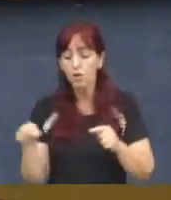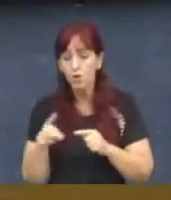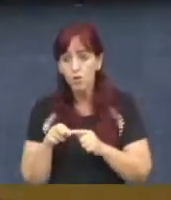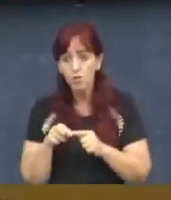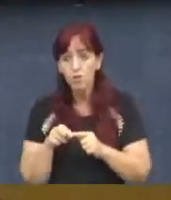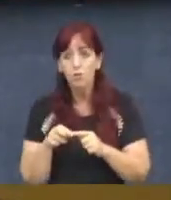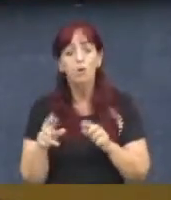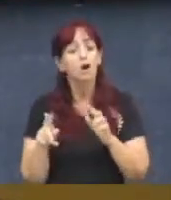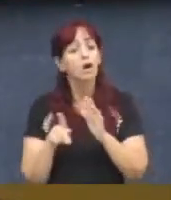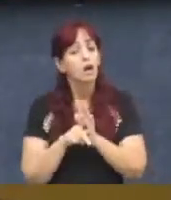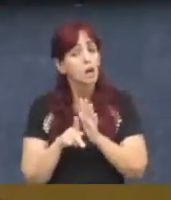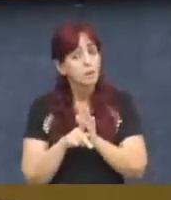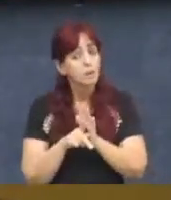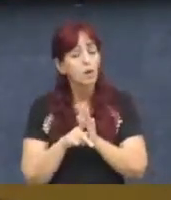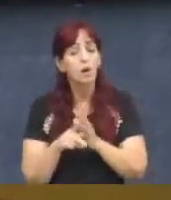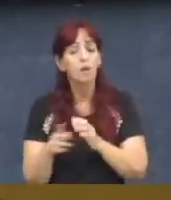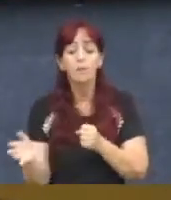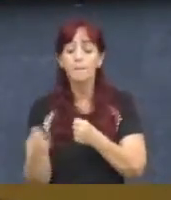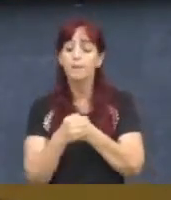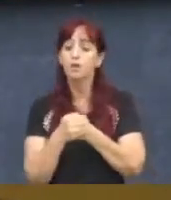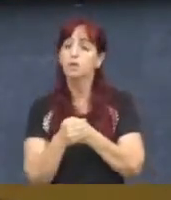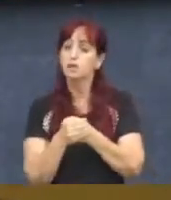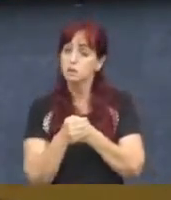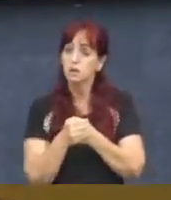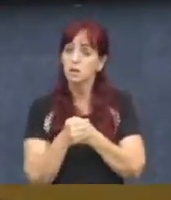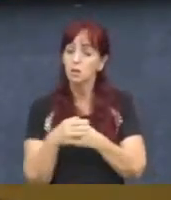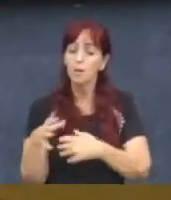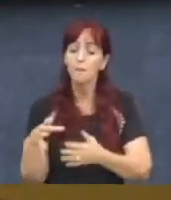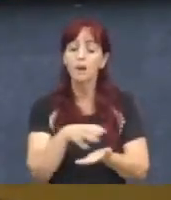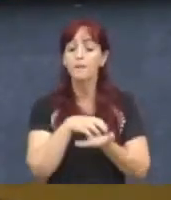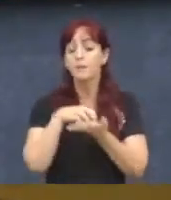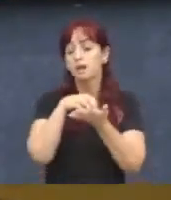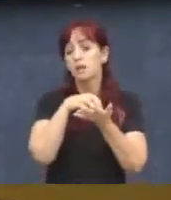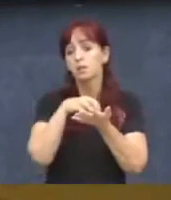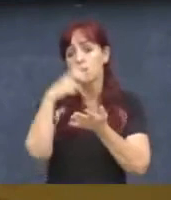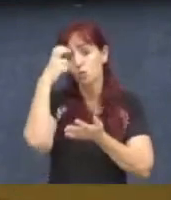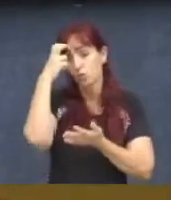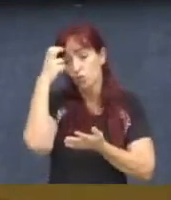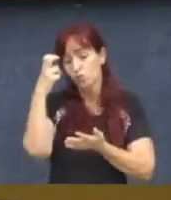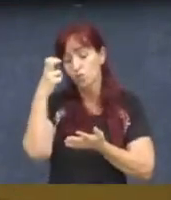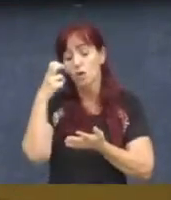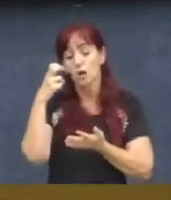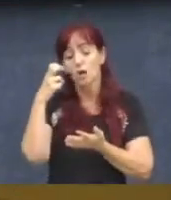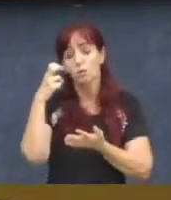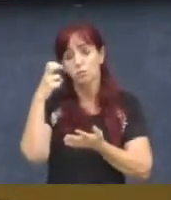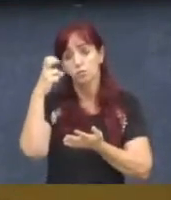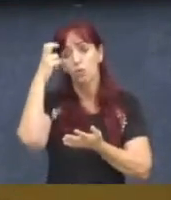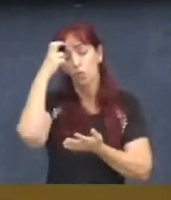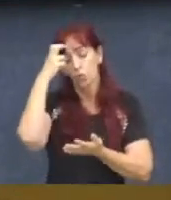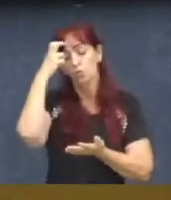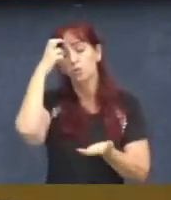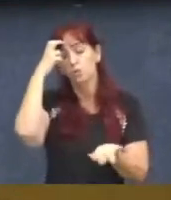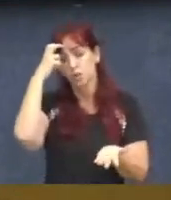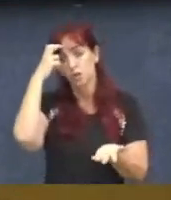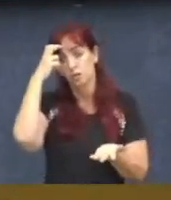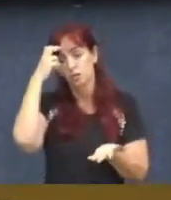protegido pelo patrimônio cultural na cidade, no Estado,